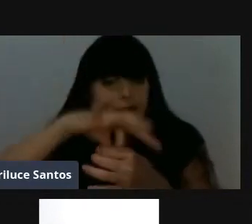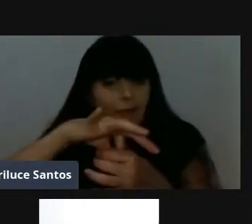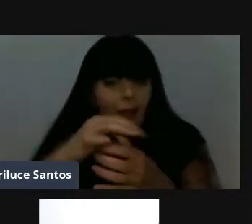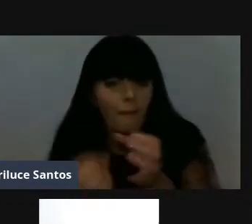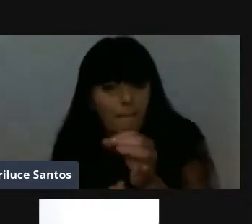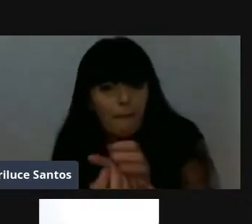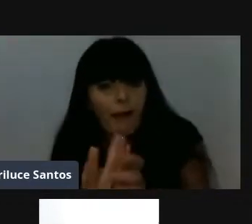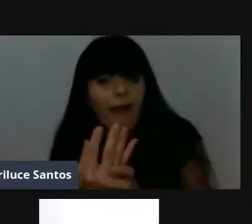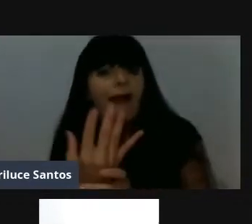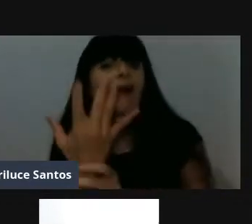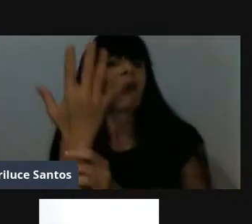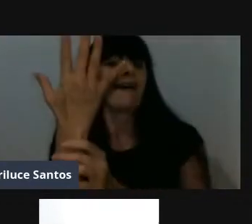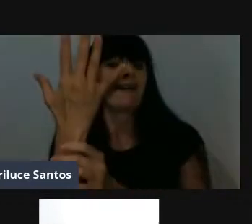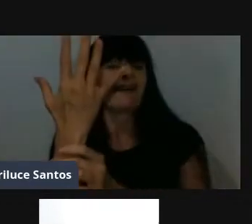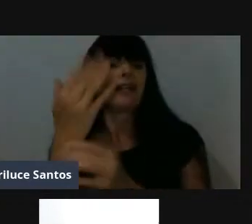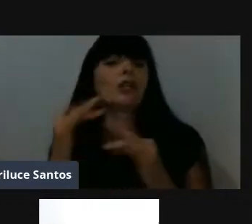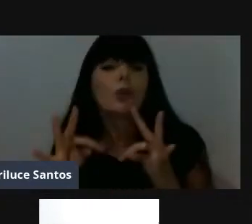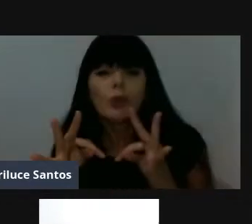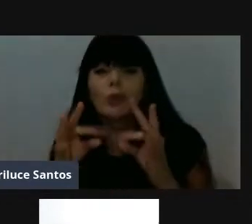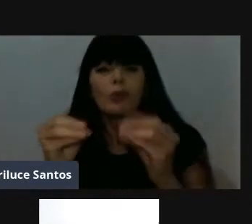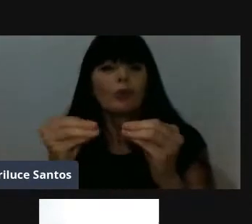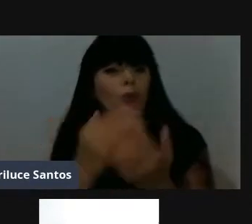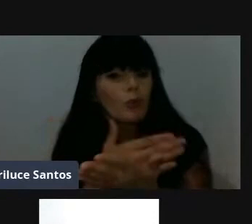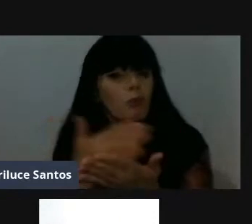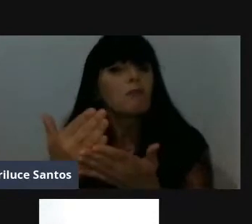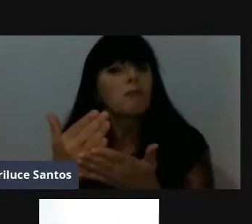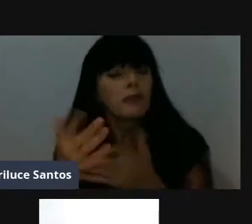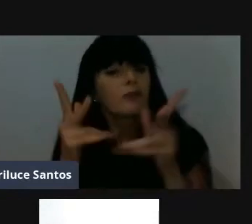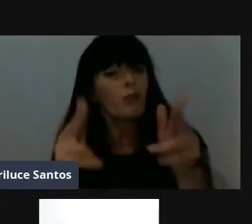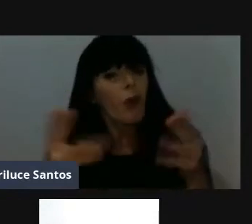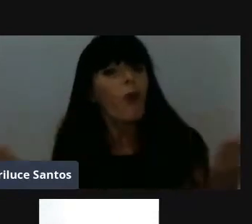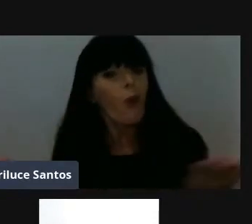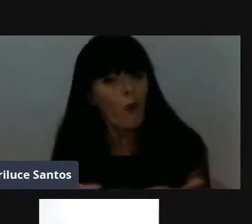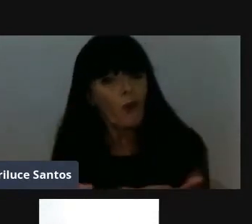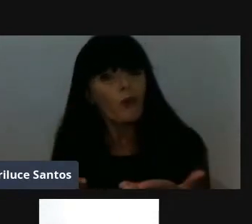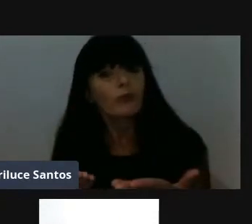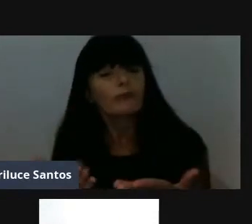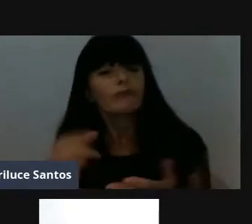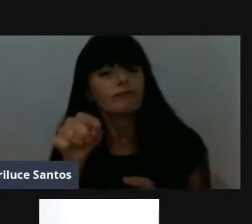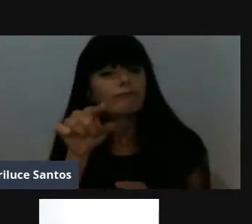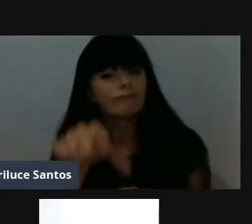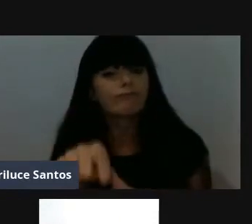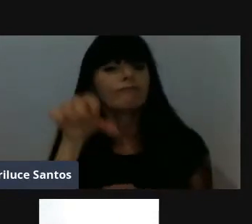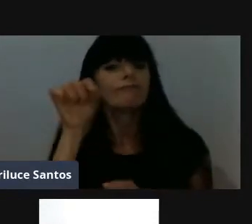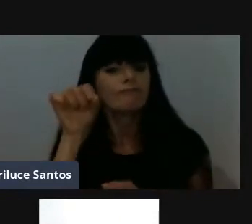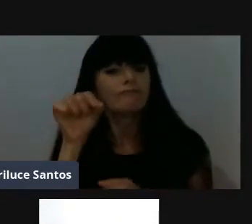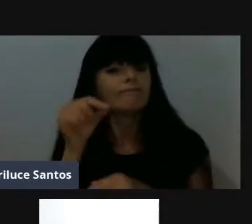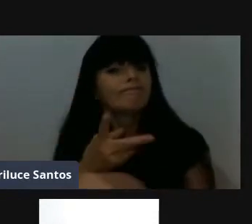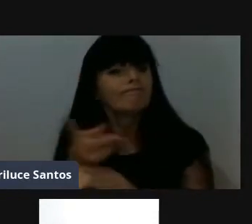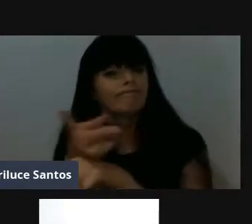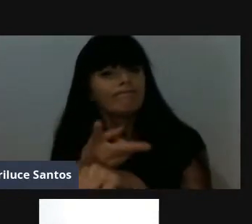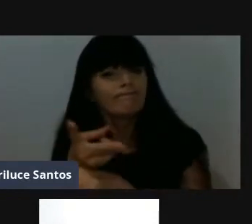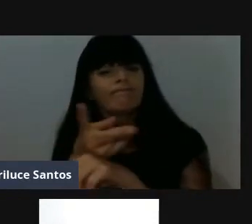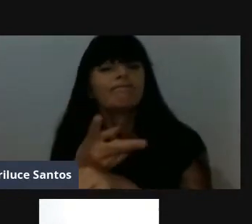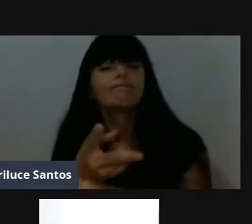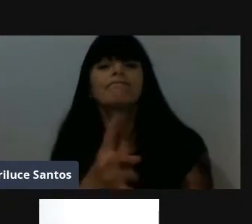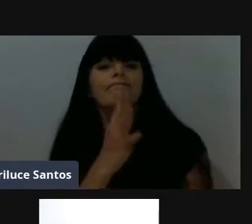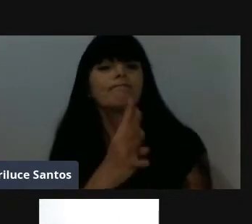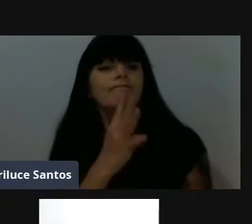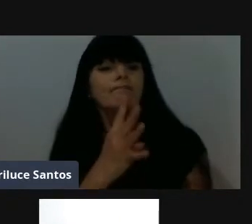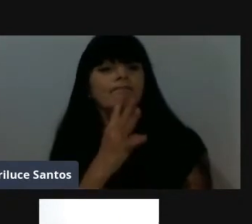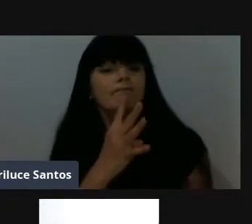existe uma semente aí dentro que pode crescer, que pode dar bons frutos, e tudo começa é nesse formato aqui mesmo, você decidindo